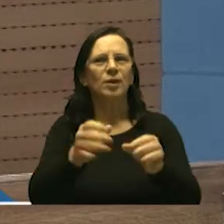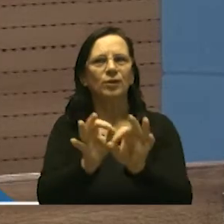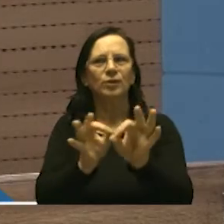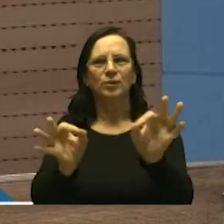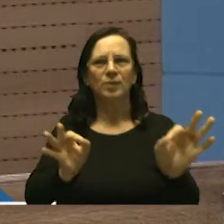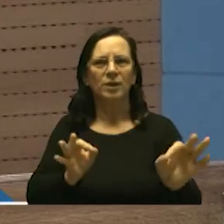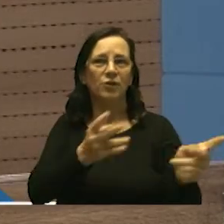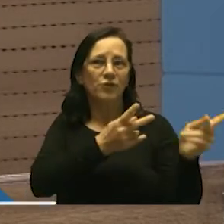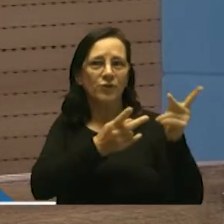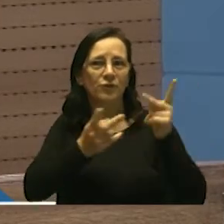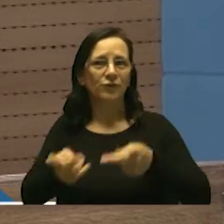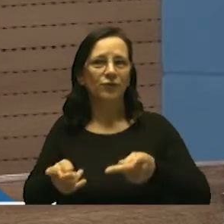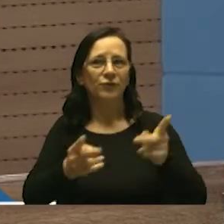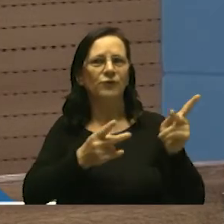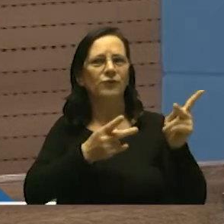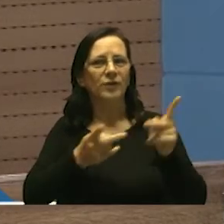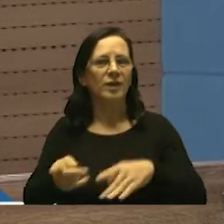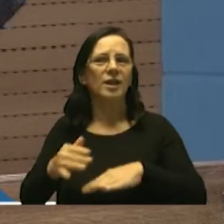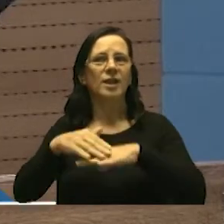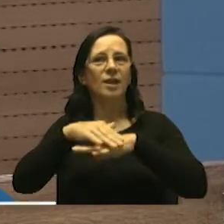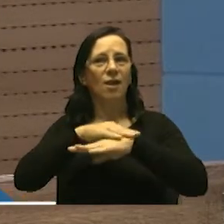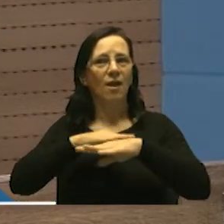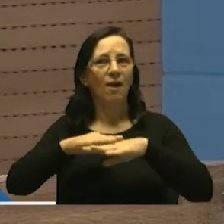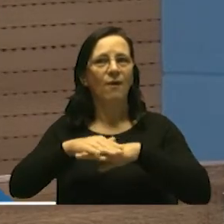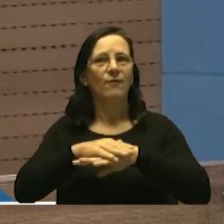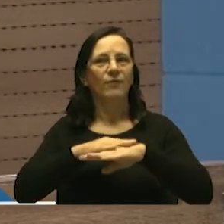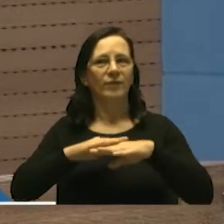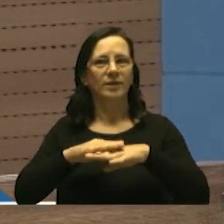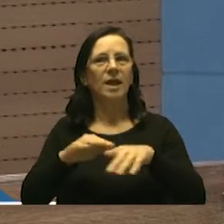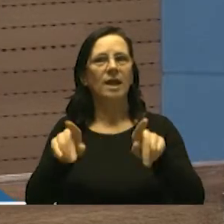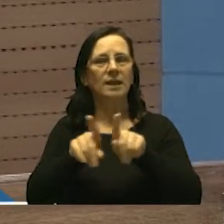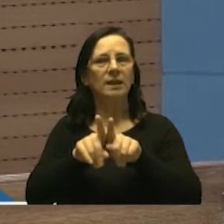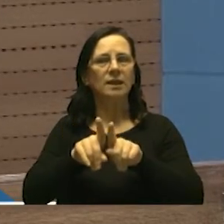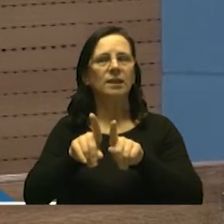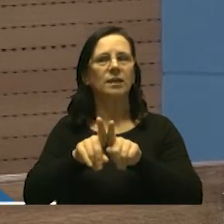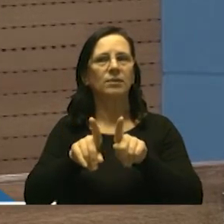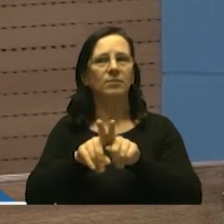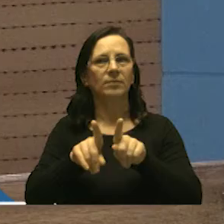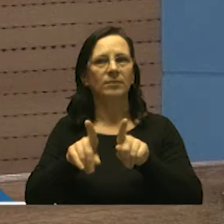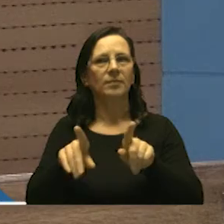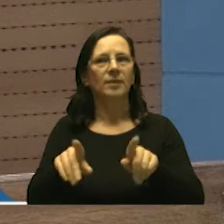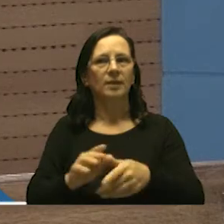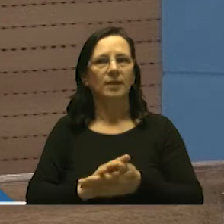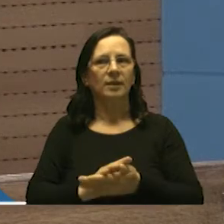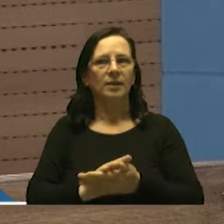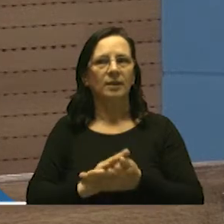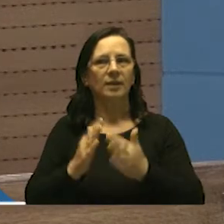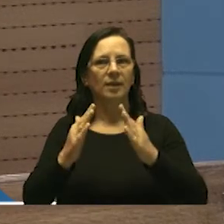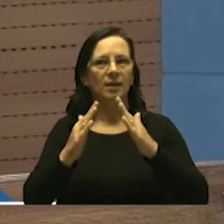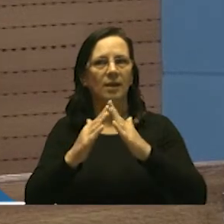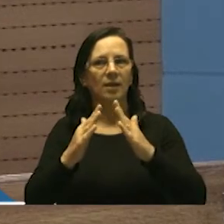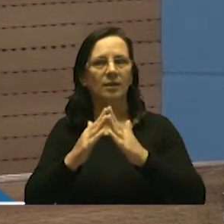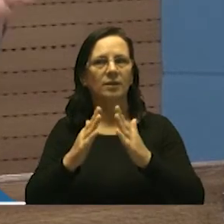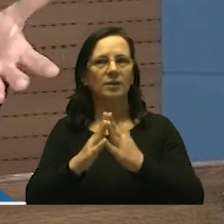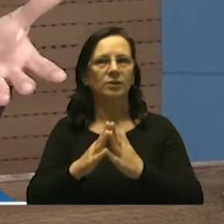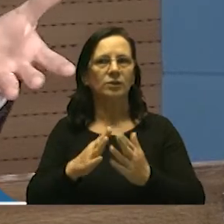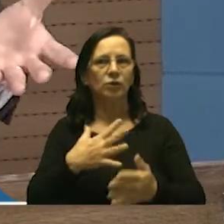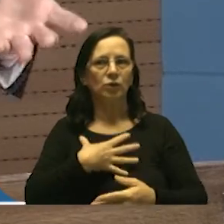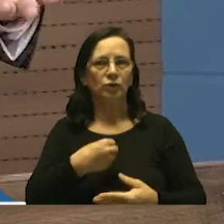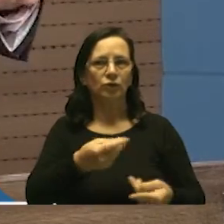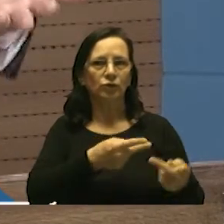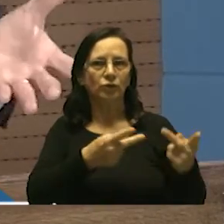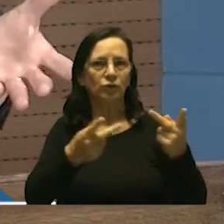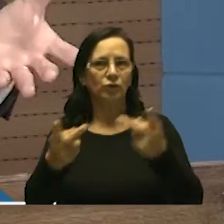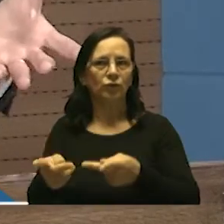me visitam nós conversamos assim como eu também assisto em casa quando os filhos visitam